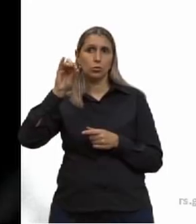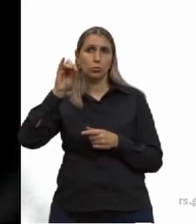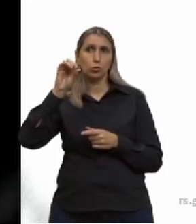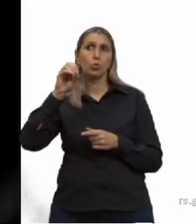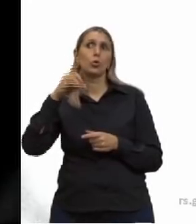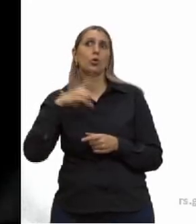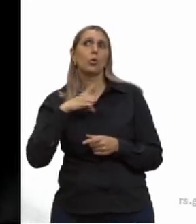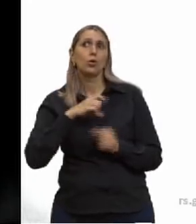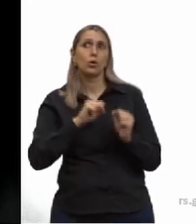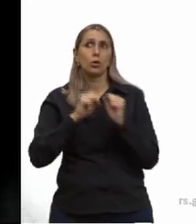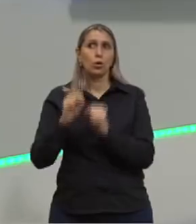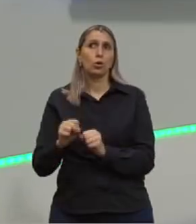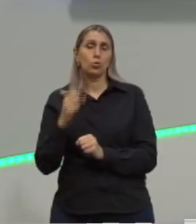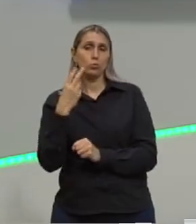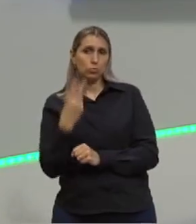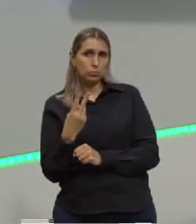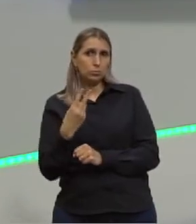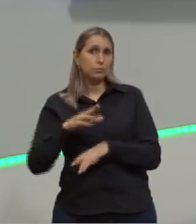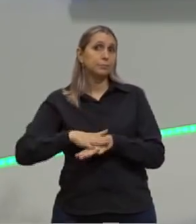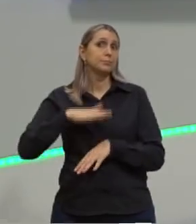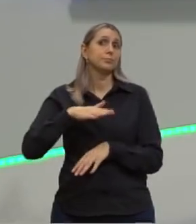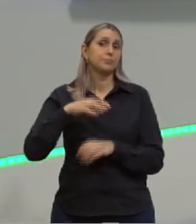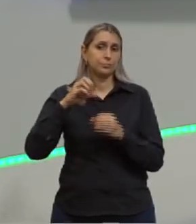dois ou mais